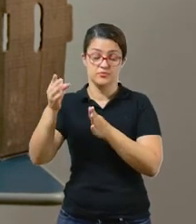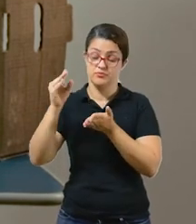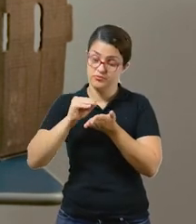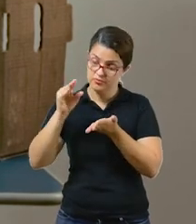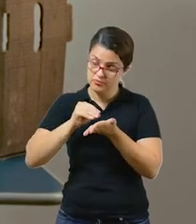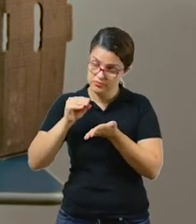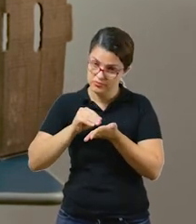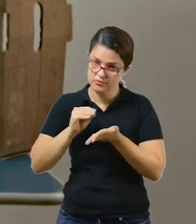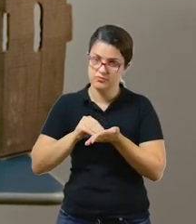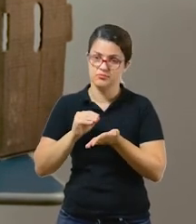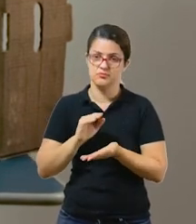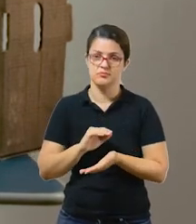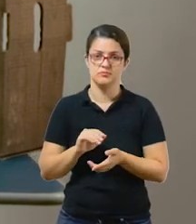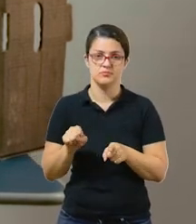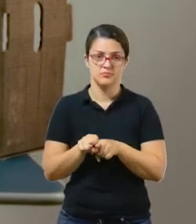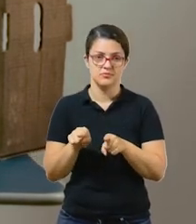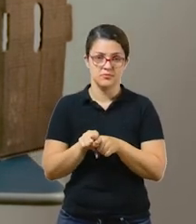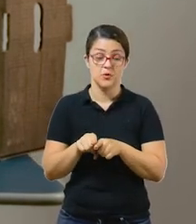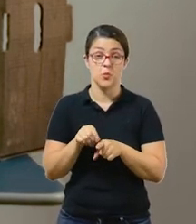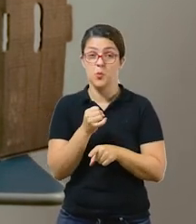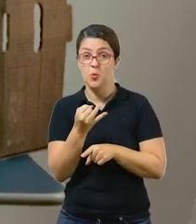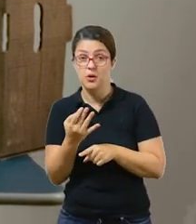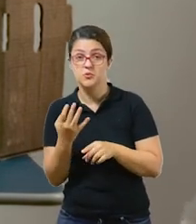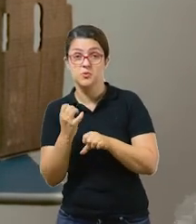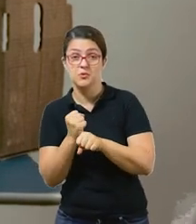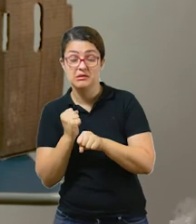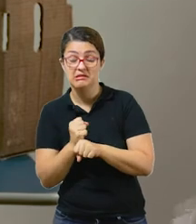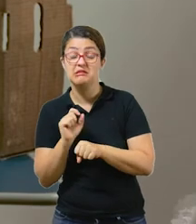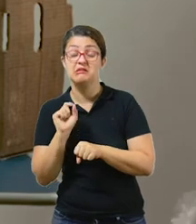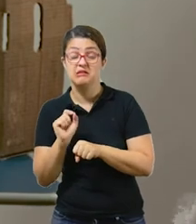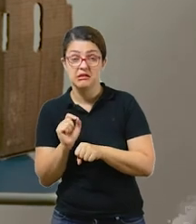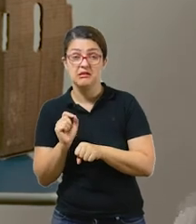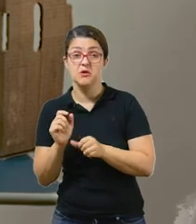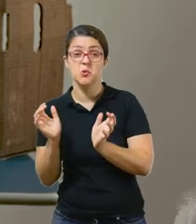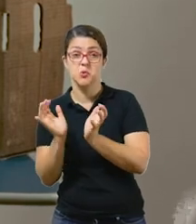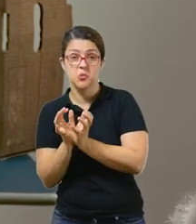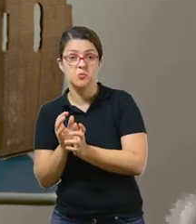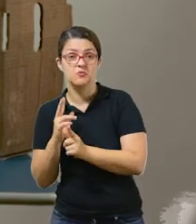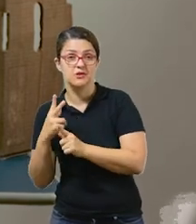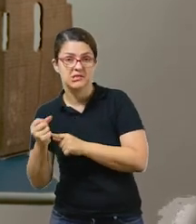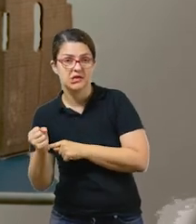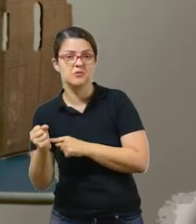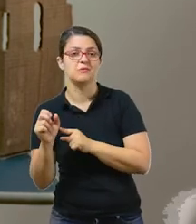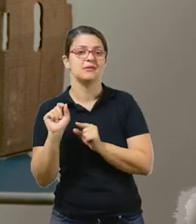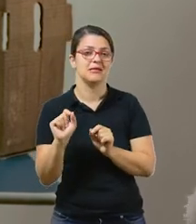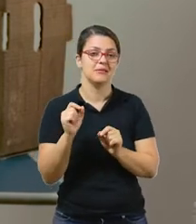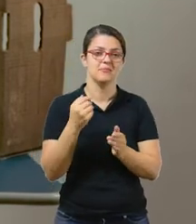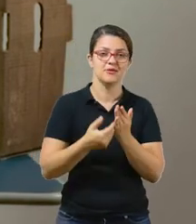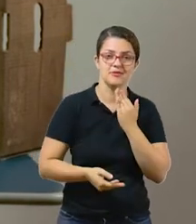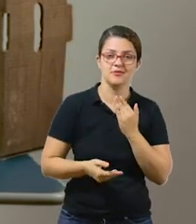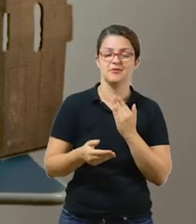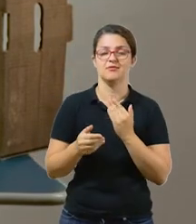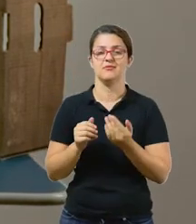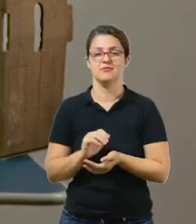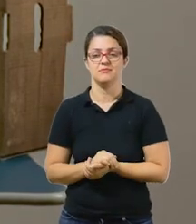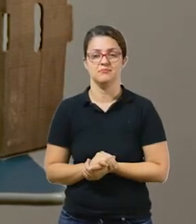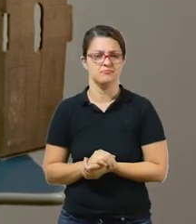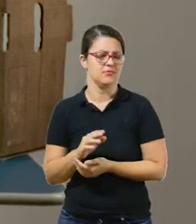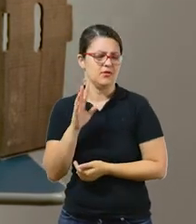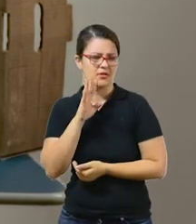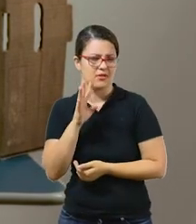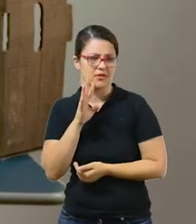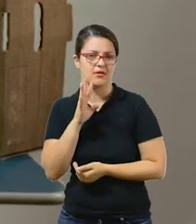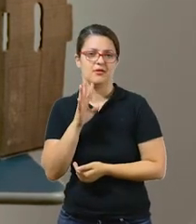números, os pontos, quem ganhou, quem não ganhou, tá bom, gente? É uma maneira